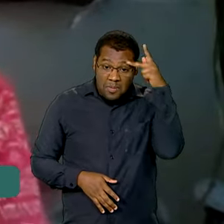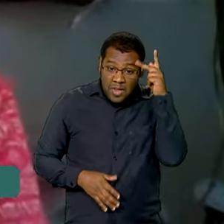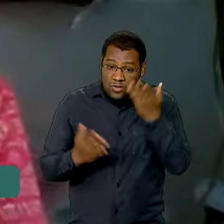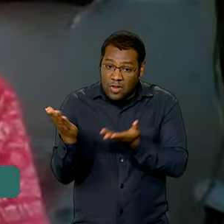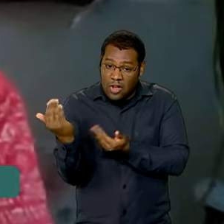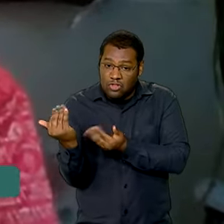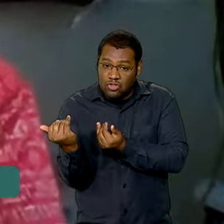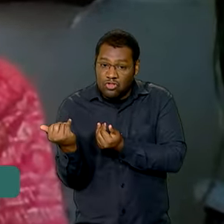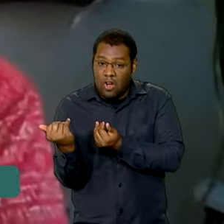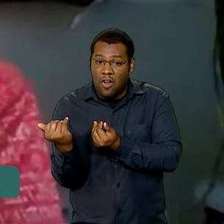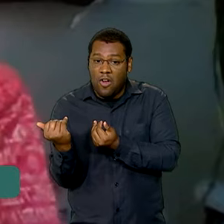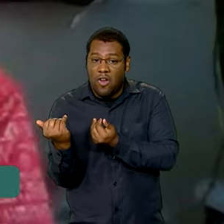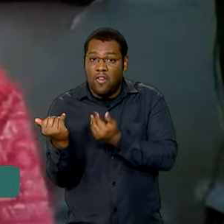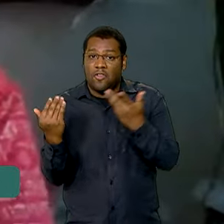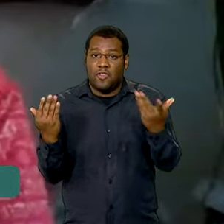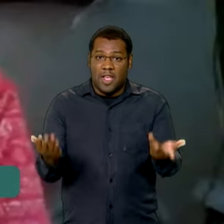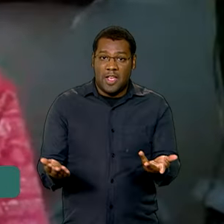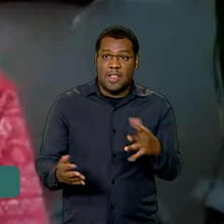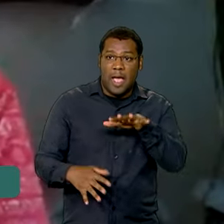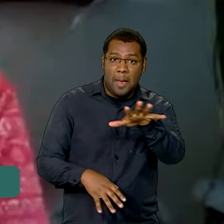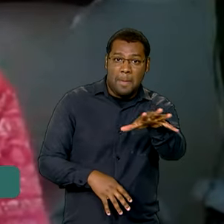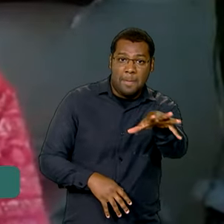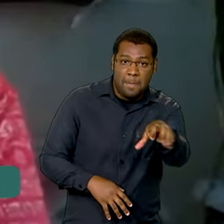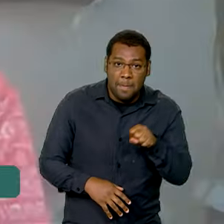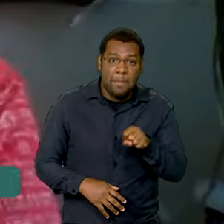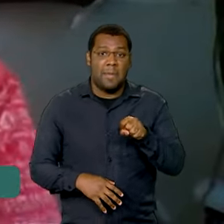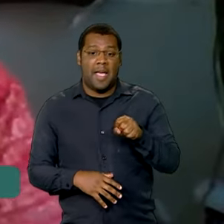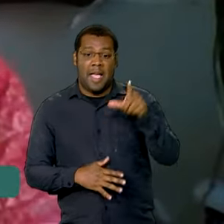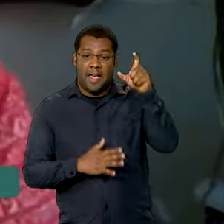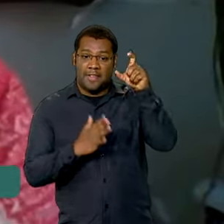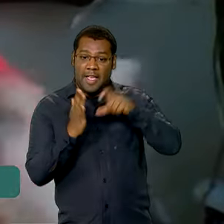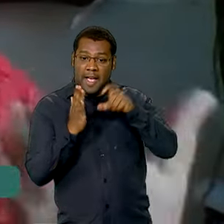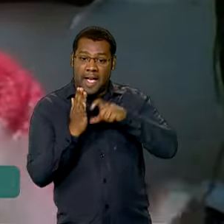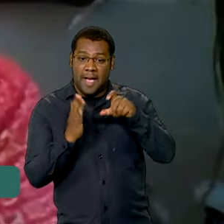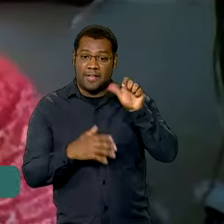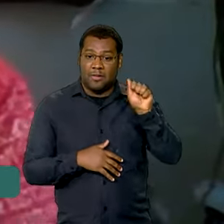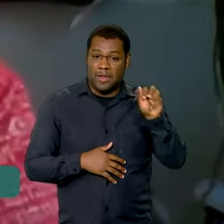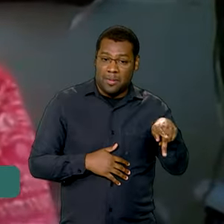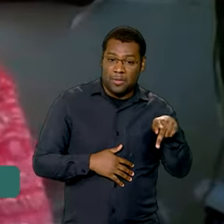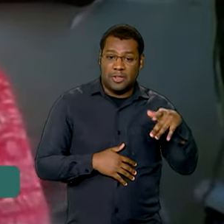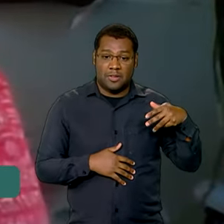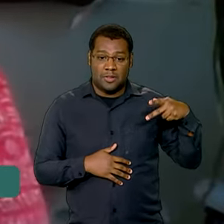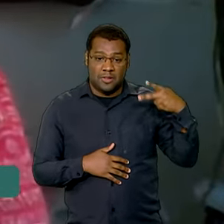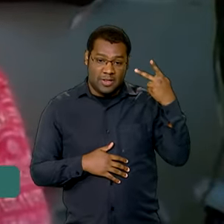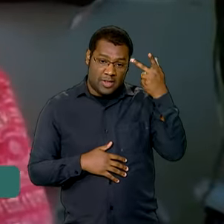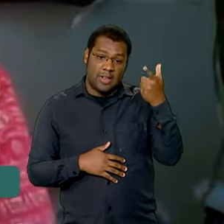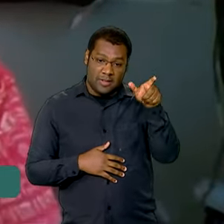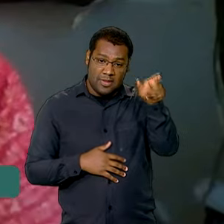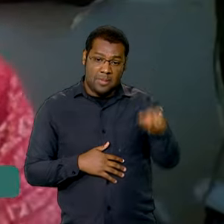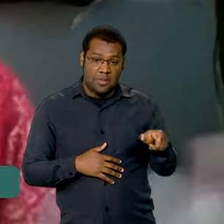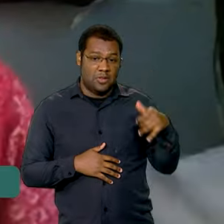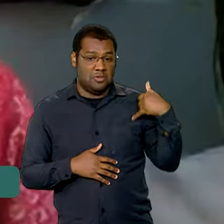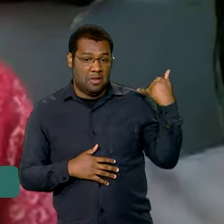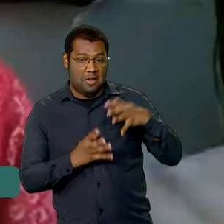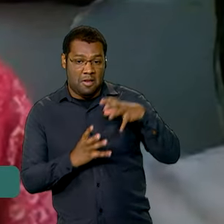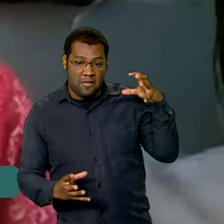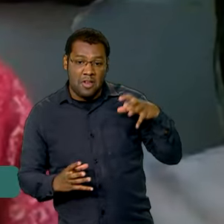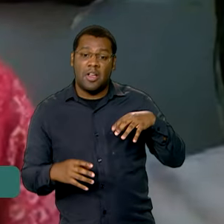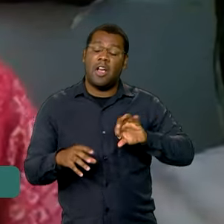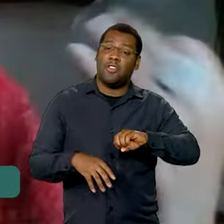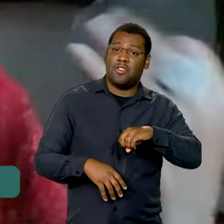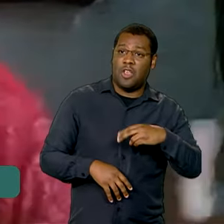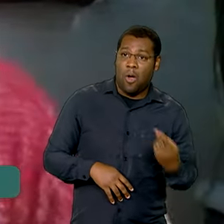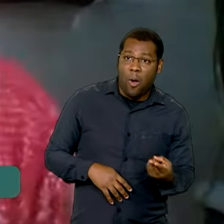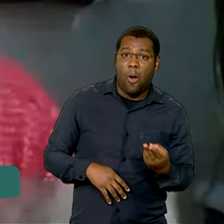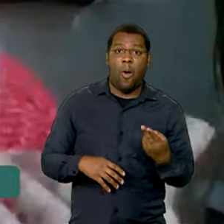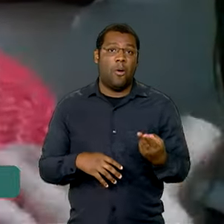pessoa idosa, ou tira o celular da pessoa idosa, ou acha que porque a pessoa passou dos 60, não pode ter uma vida ativa,